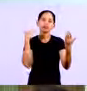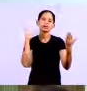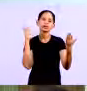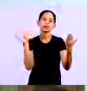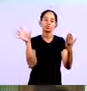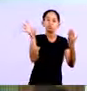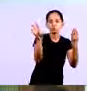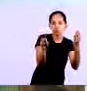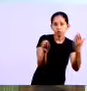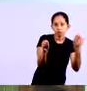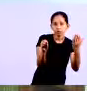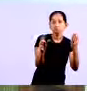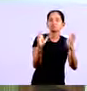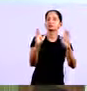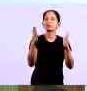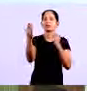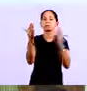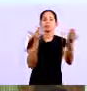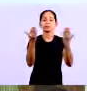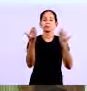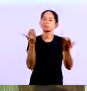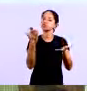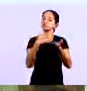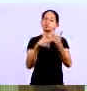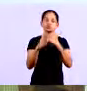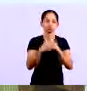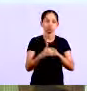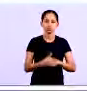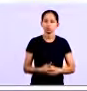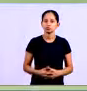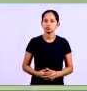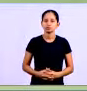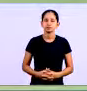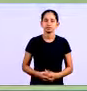bancária e já está fazendo o controle da sua conta corrente tá